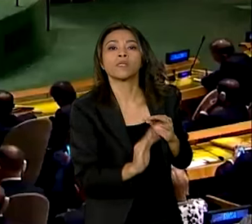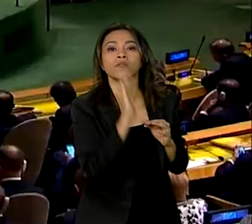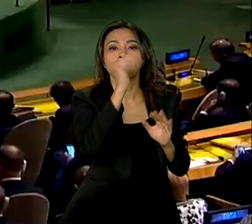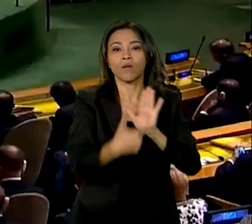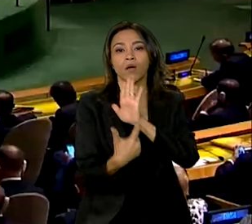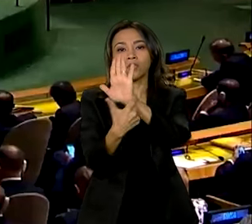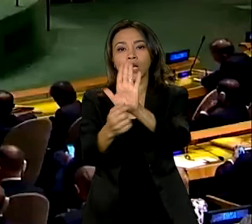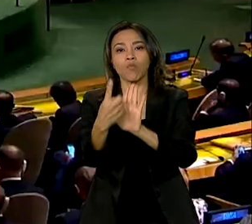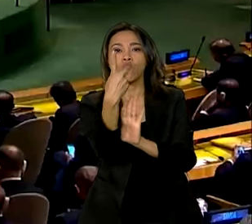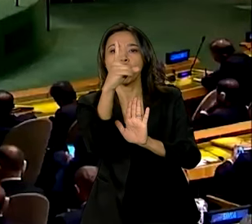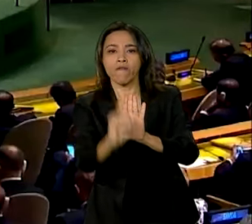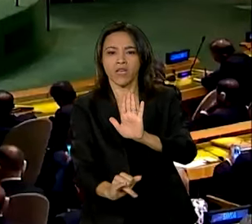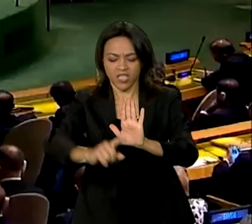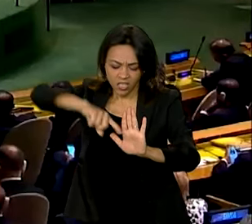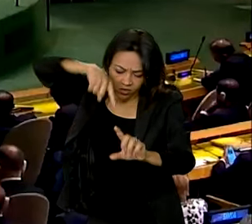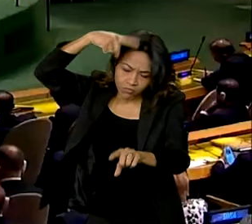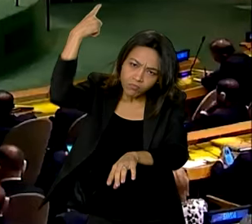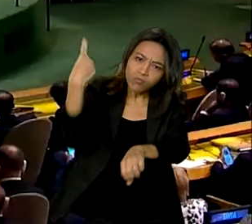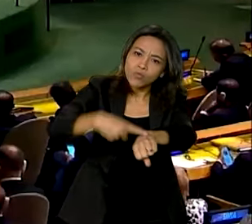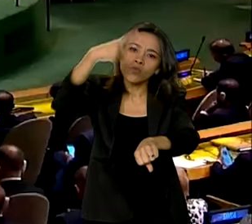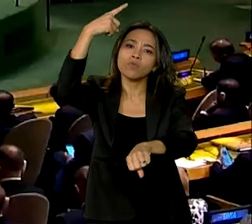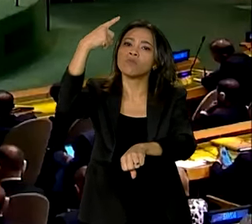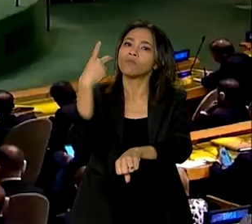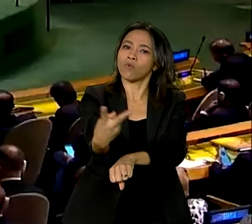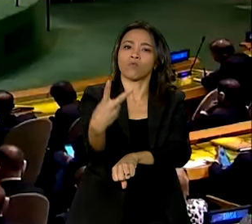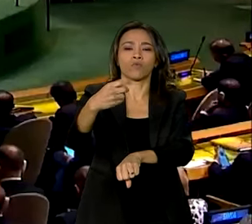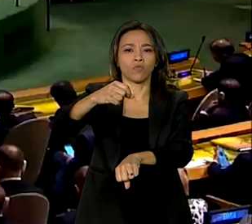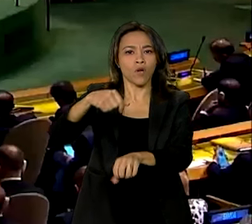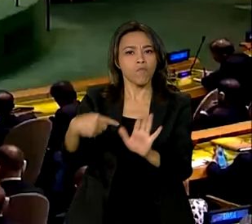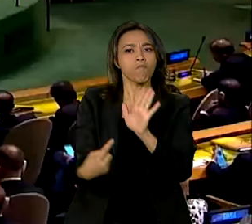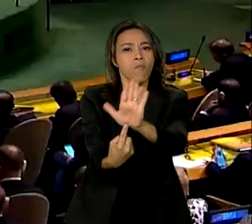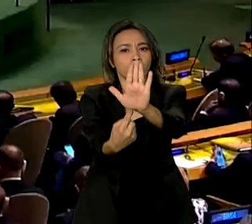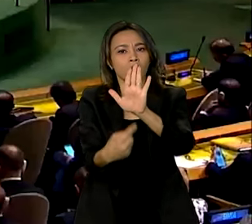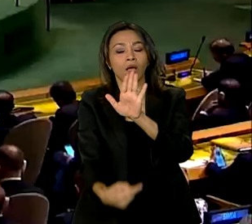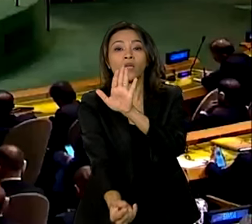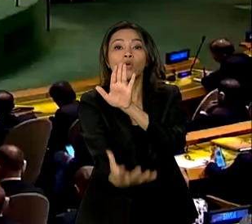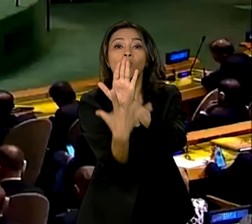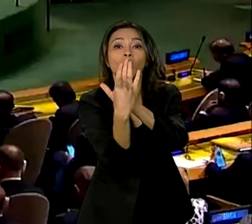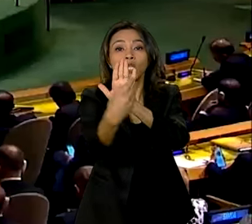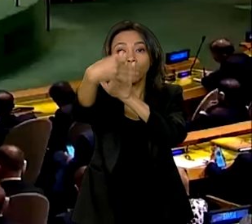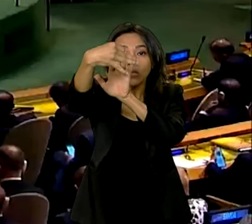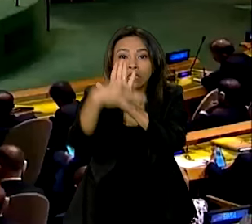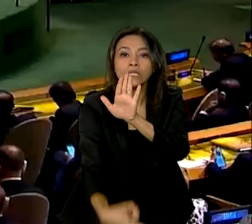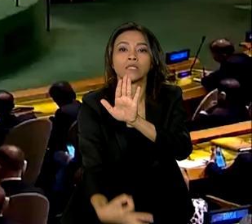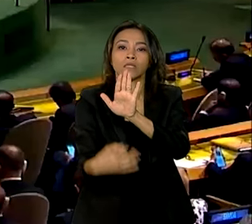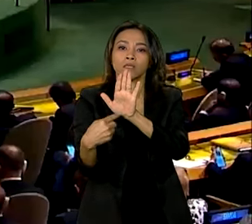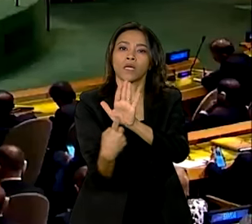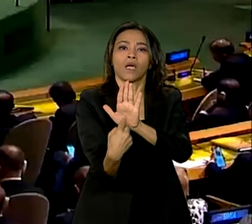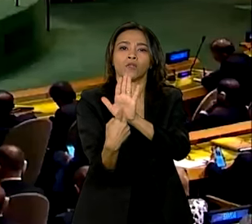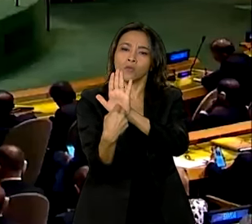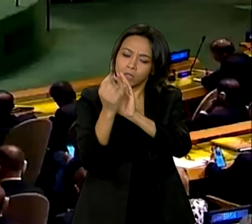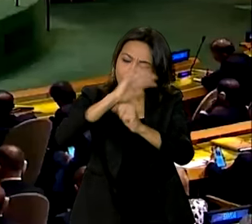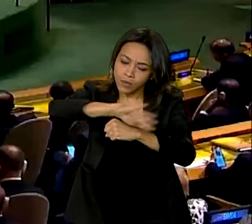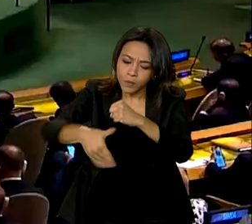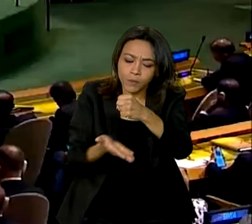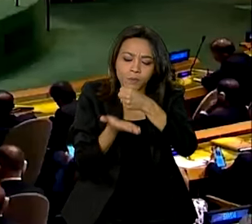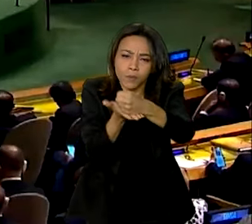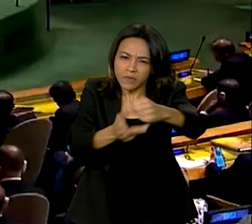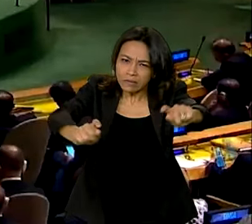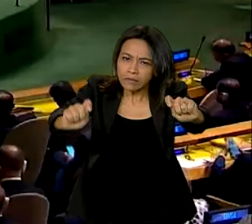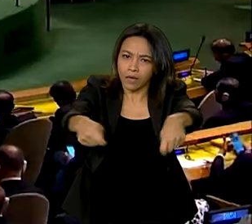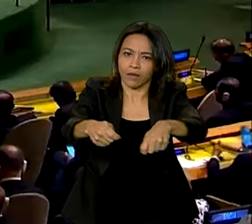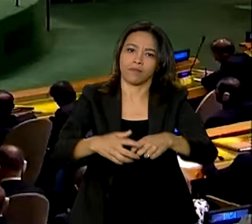vez e vamos provar de novo que um modelo socialmente justo e ambientalmente sustentável é